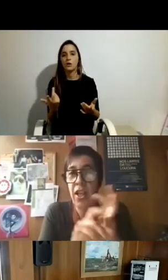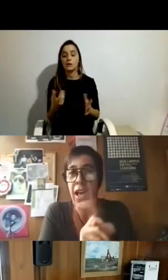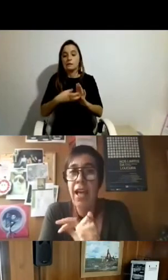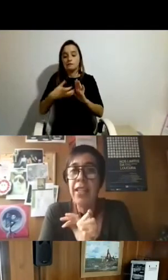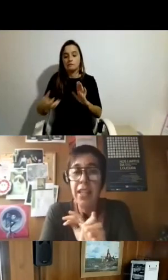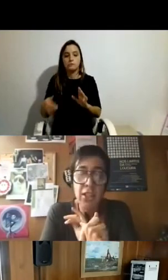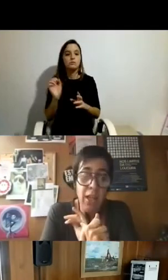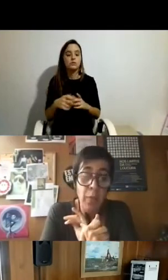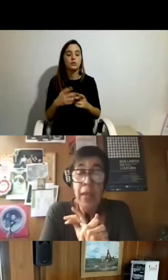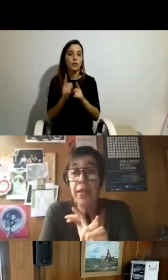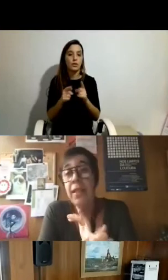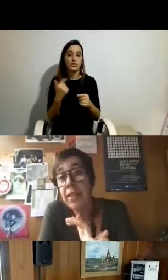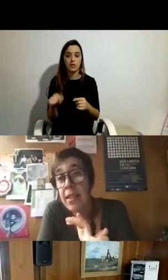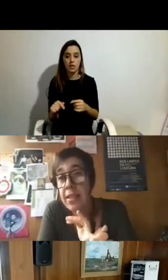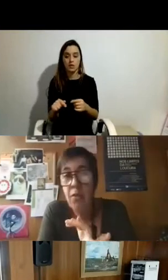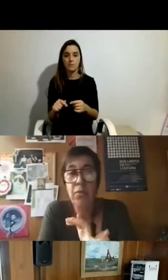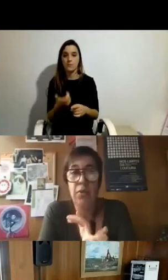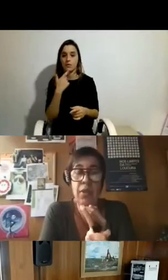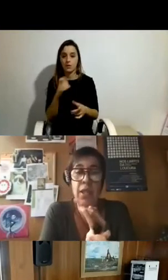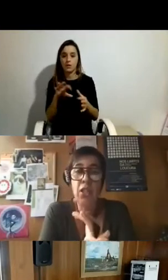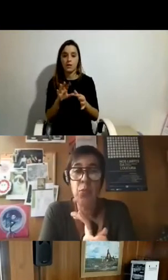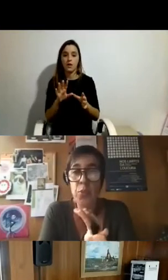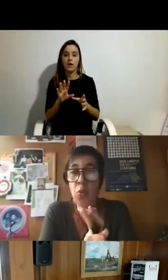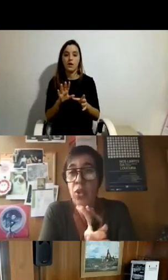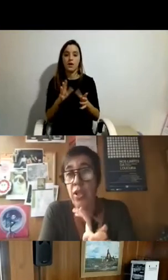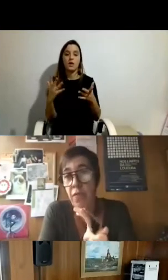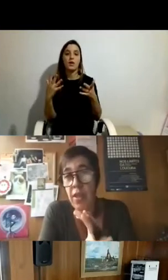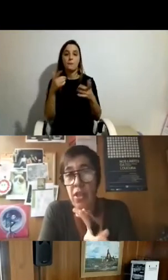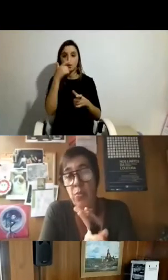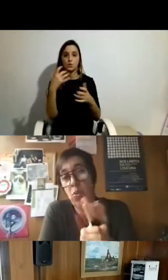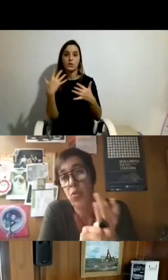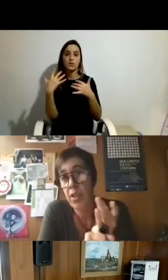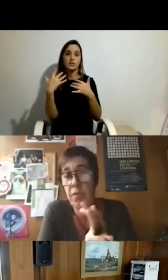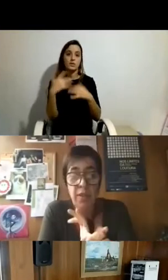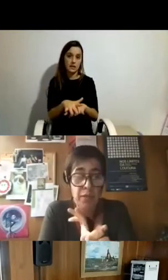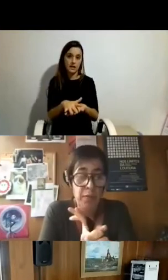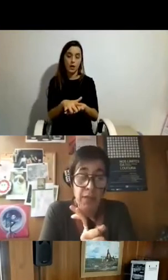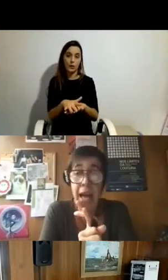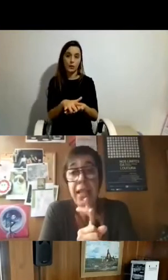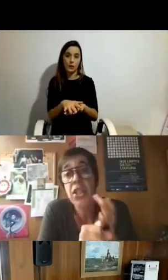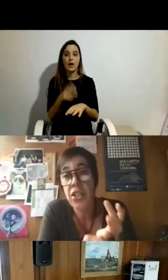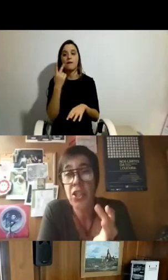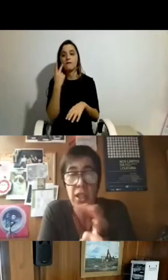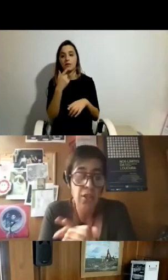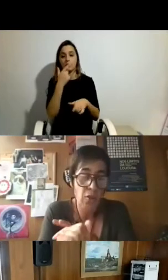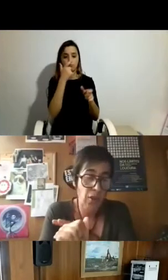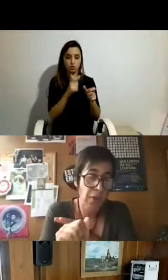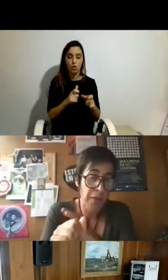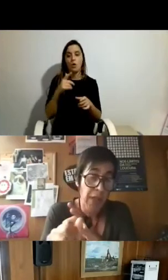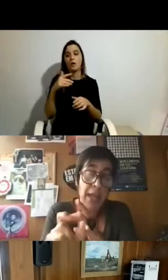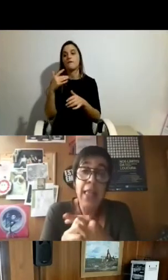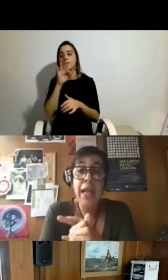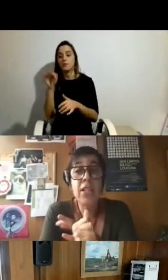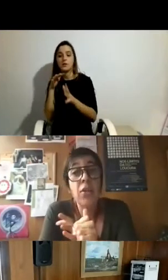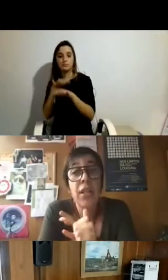seja, há aqui a questão da integração destas pessoas na vida das pessoas e na vida familiar e as resistências, que eu já